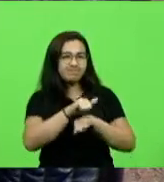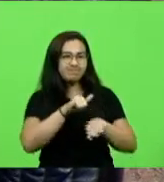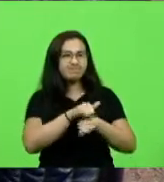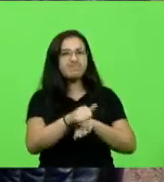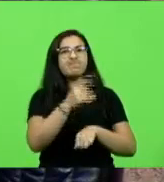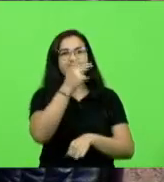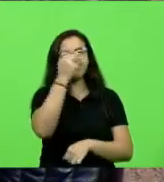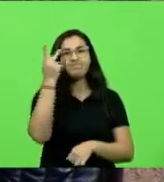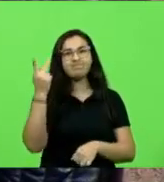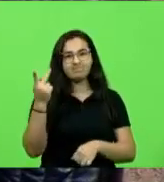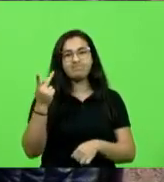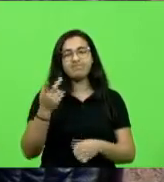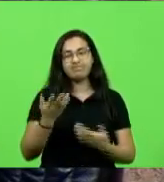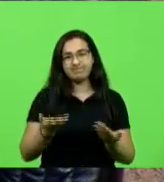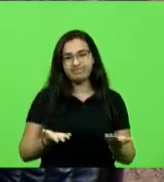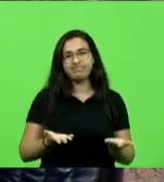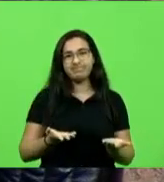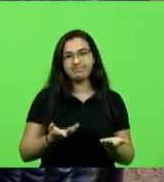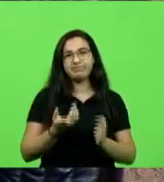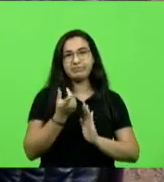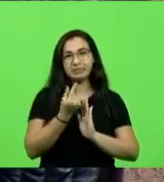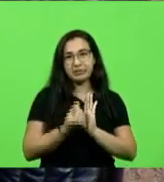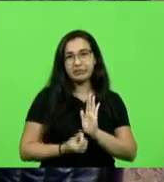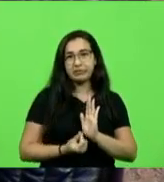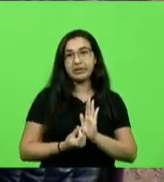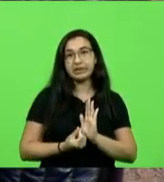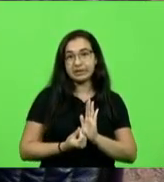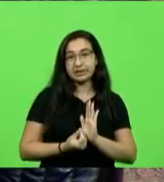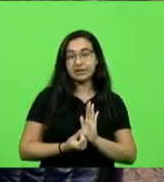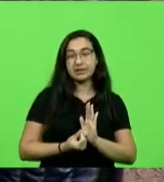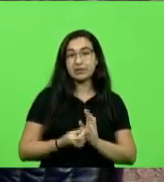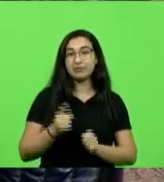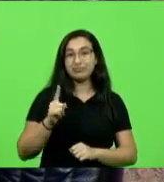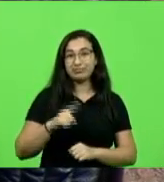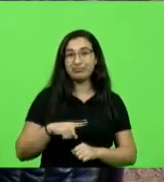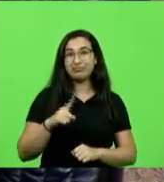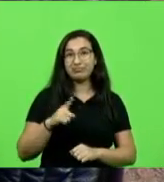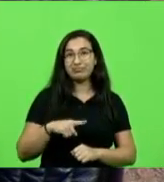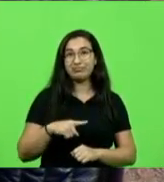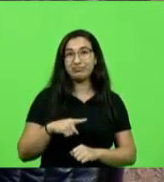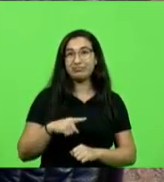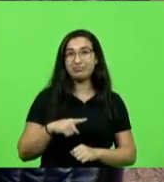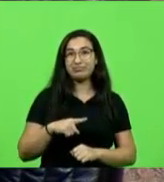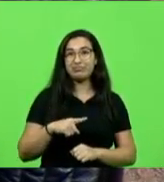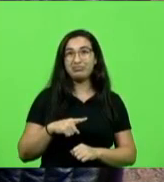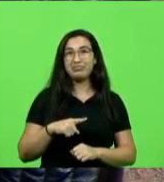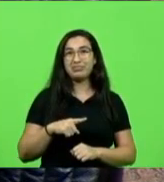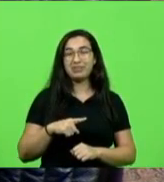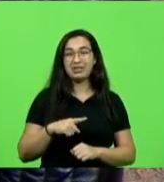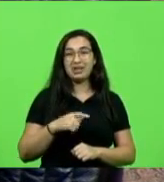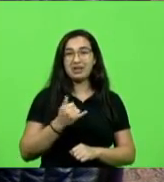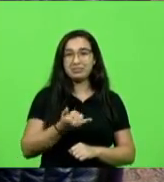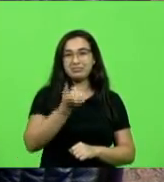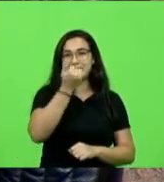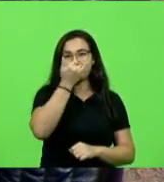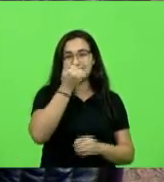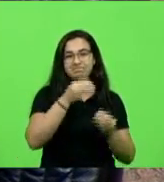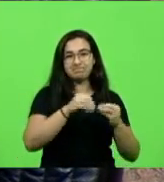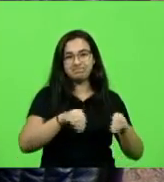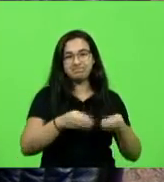situações financeiras que são totalmente convistas a lesar as pessoas,